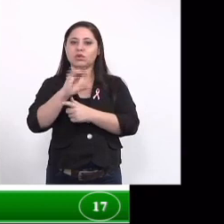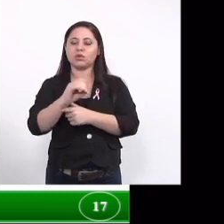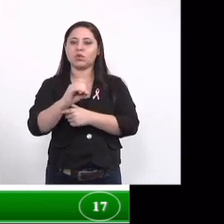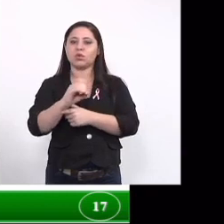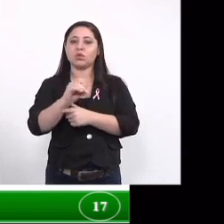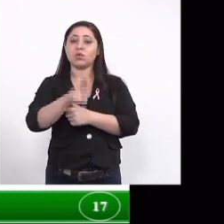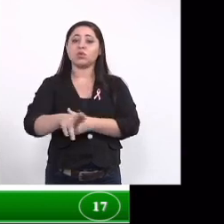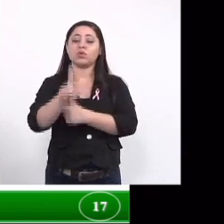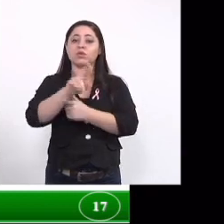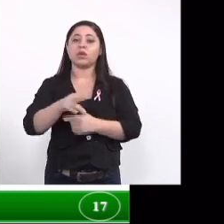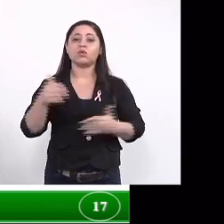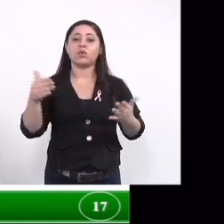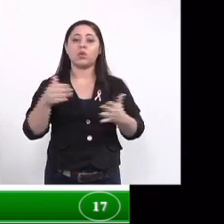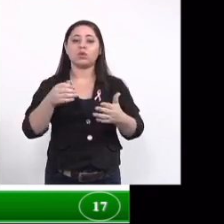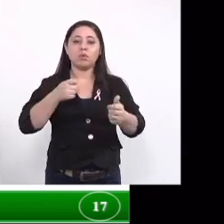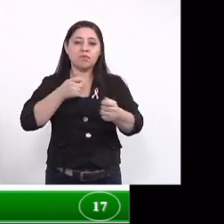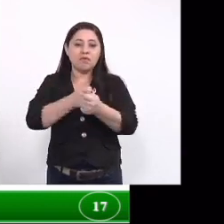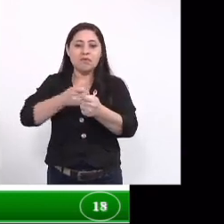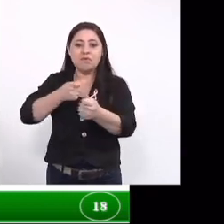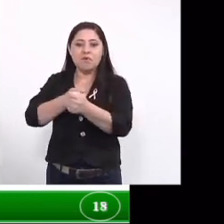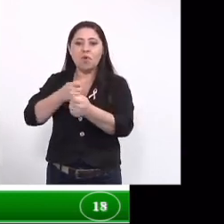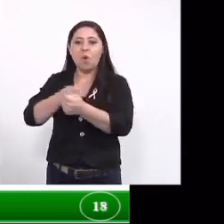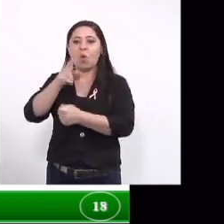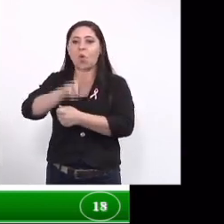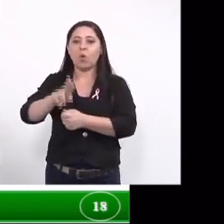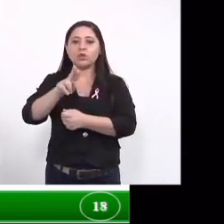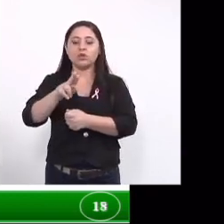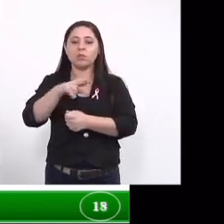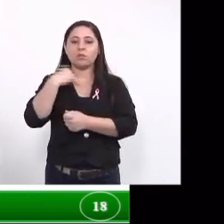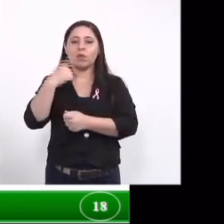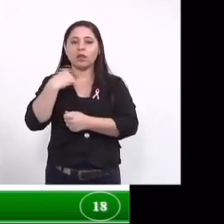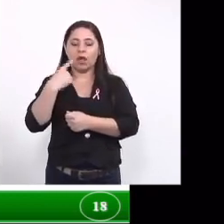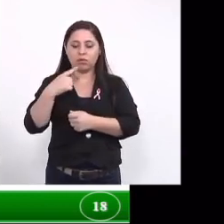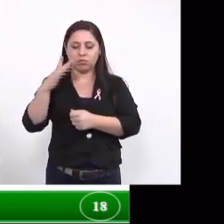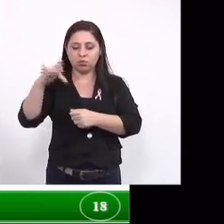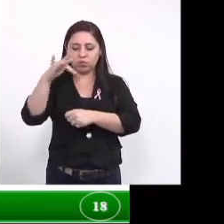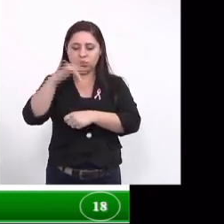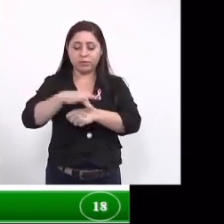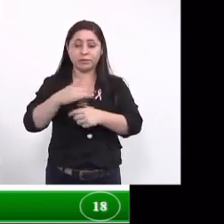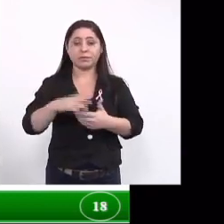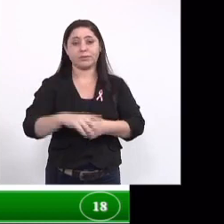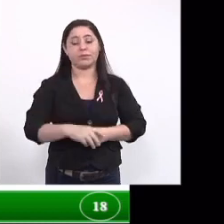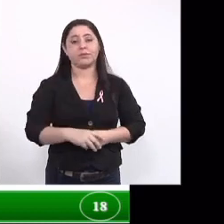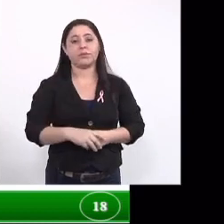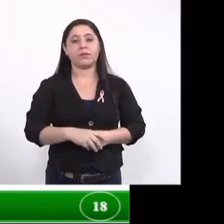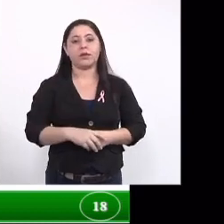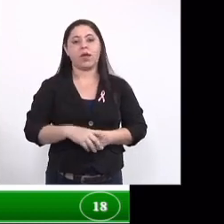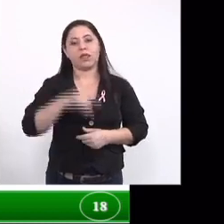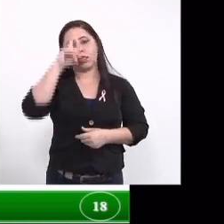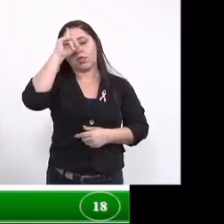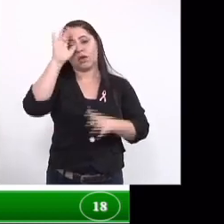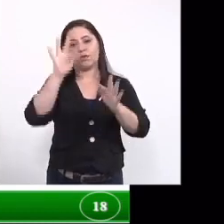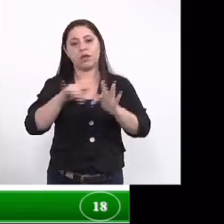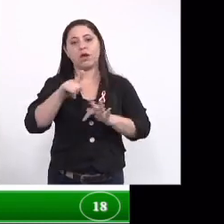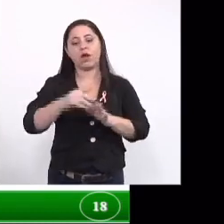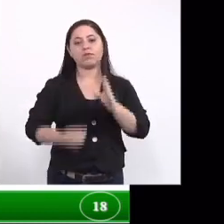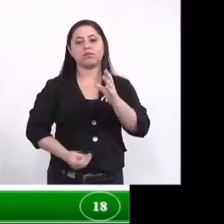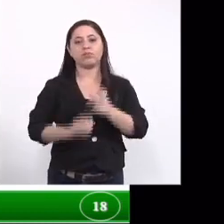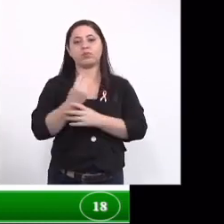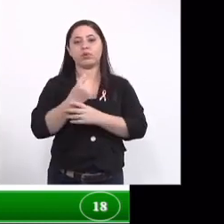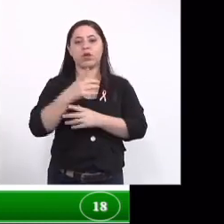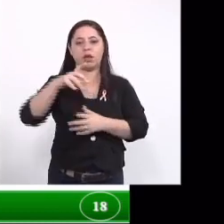são utilizados hoje para o controle da larva do mosquito e a ideia final então é produzir um